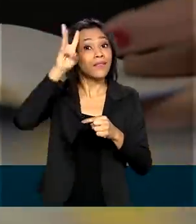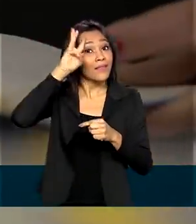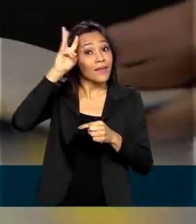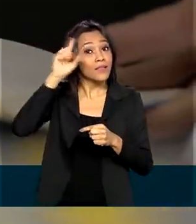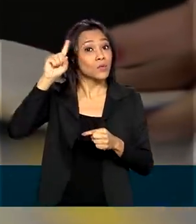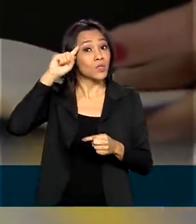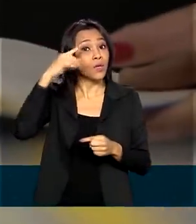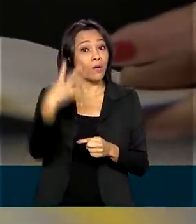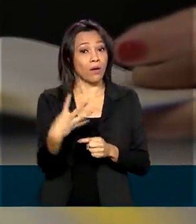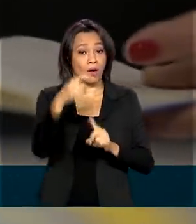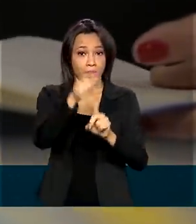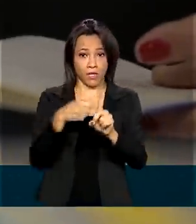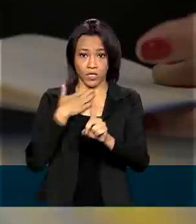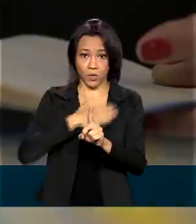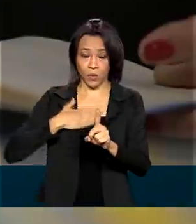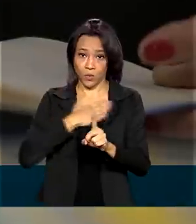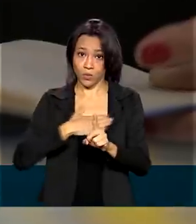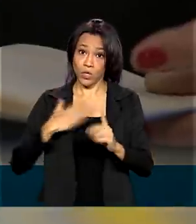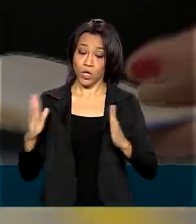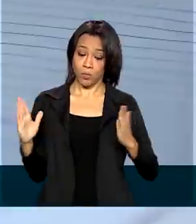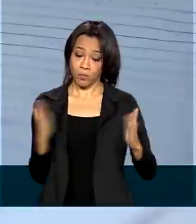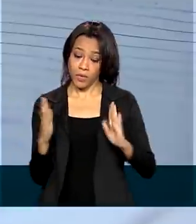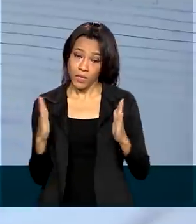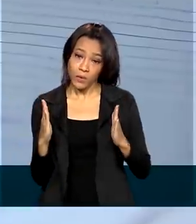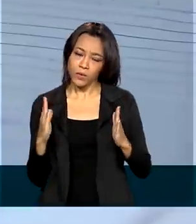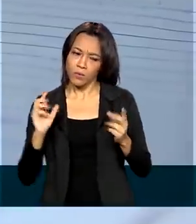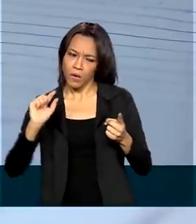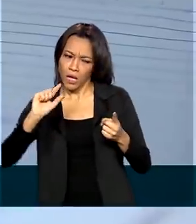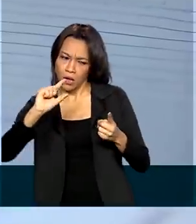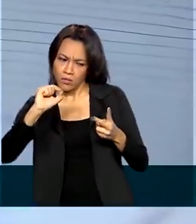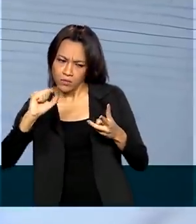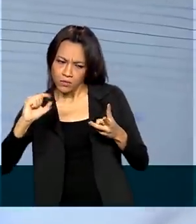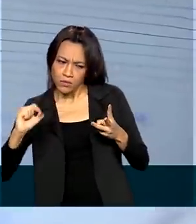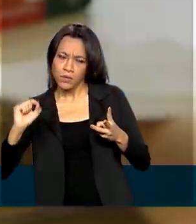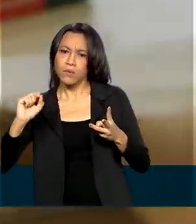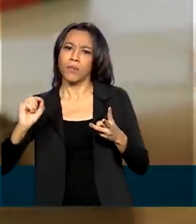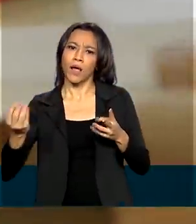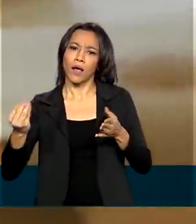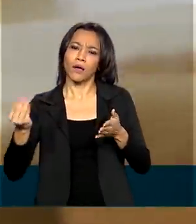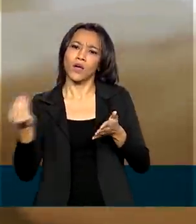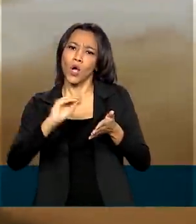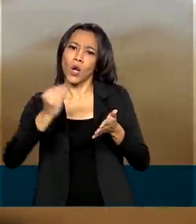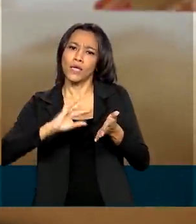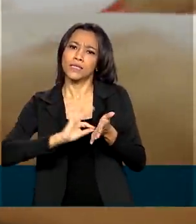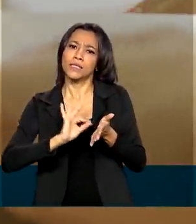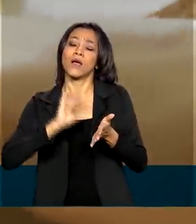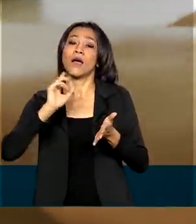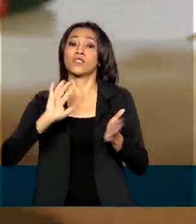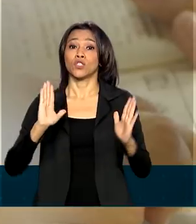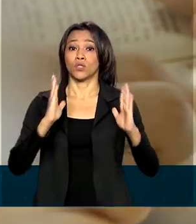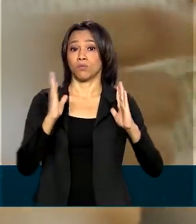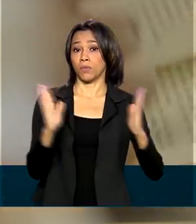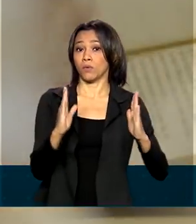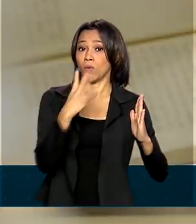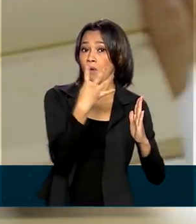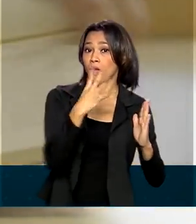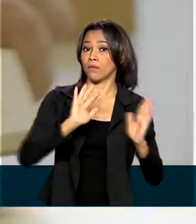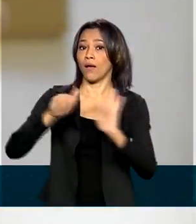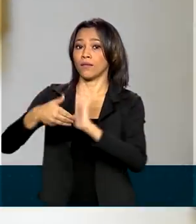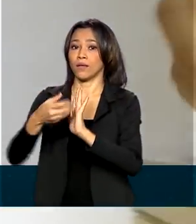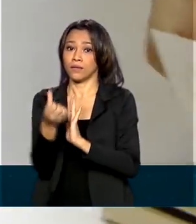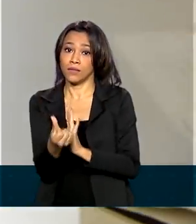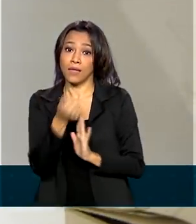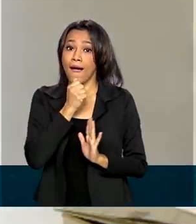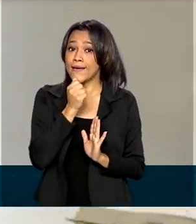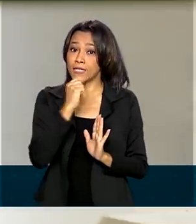agosto. E o período para os pré-selecionados complementarem a inscrição vai de 4 a 6 de agosto. Os que não forem pré